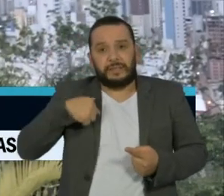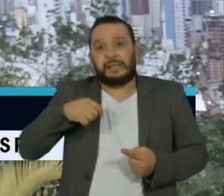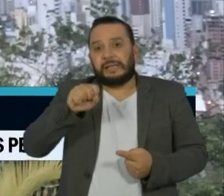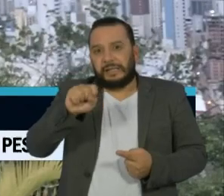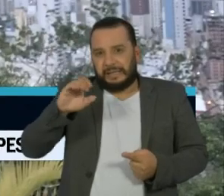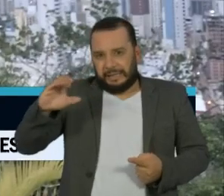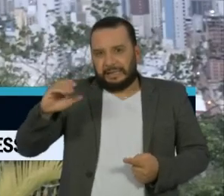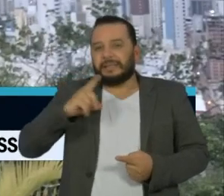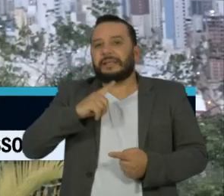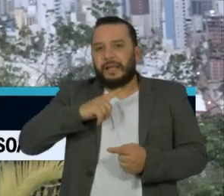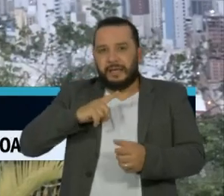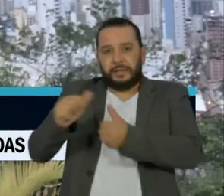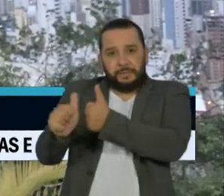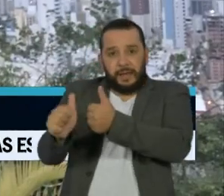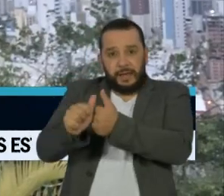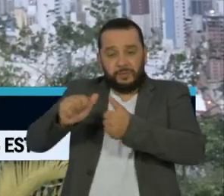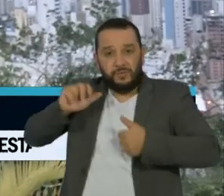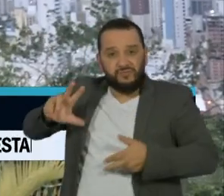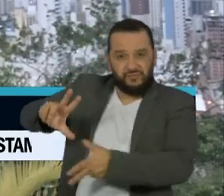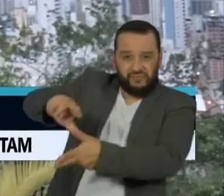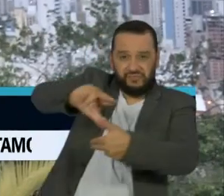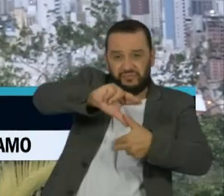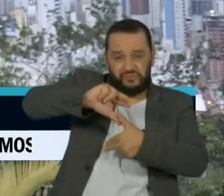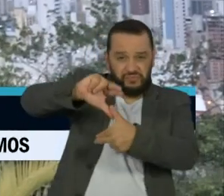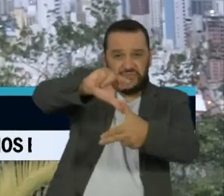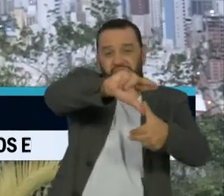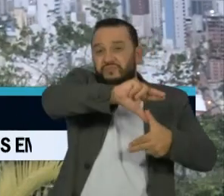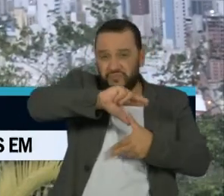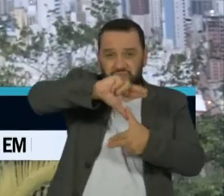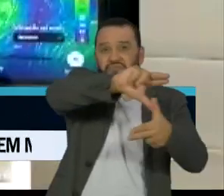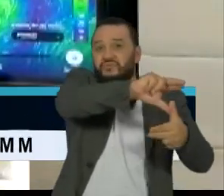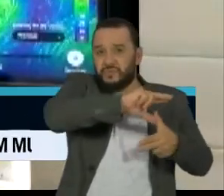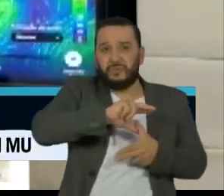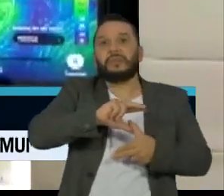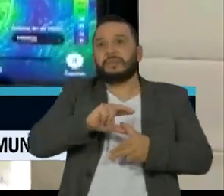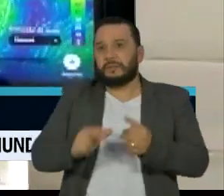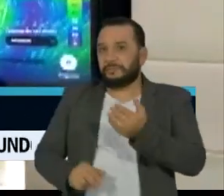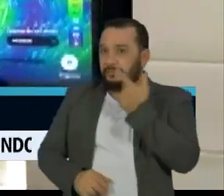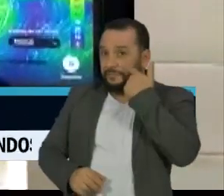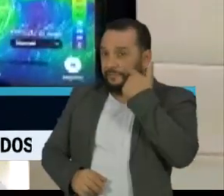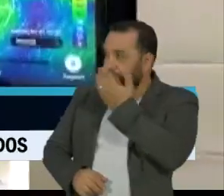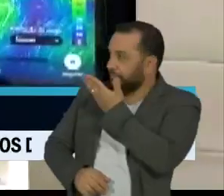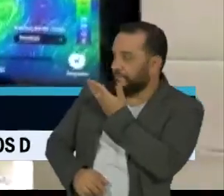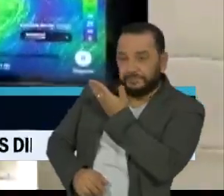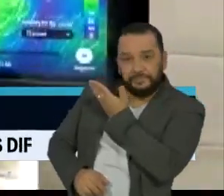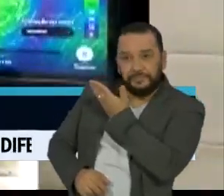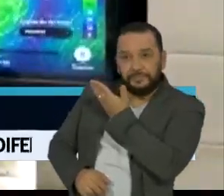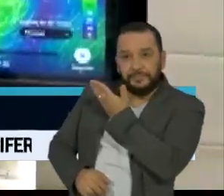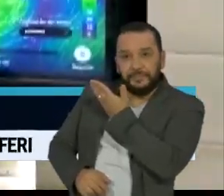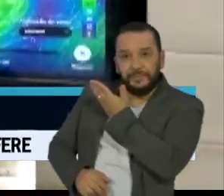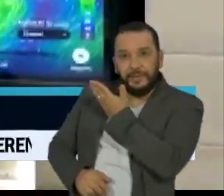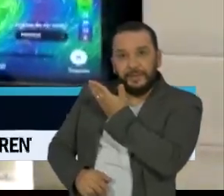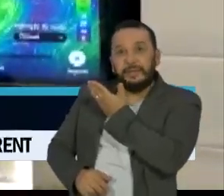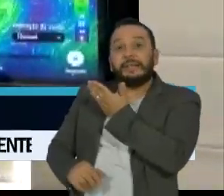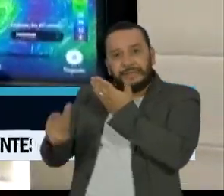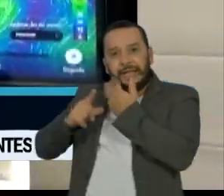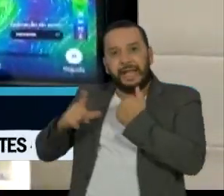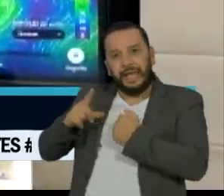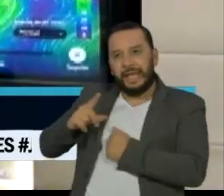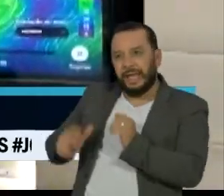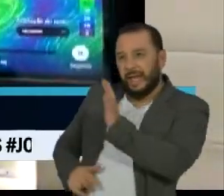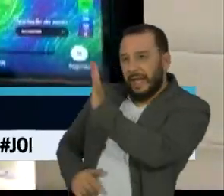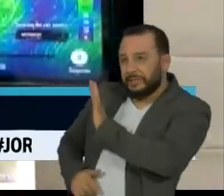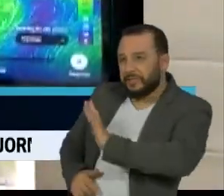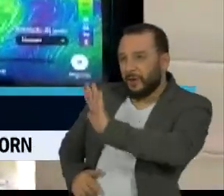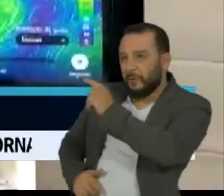corredor de tornados, o segundo mais ativo do planeta. Nessa região, aqueles ventos úmidos que